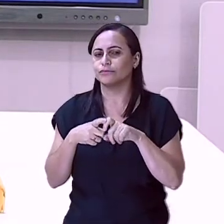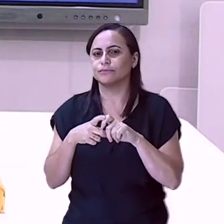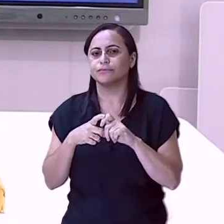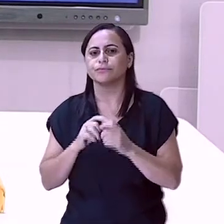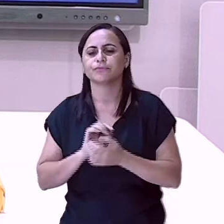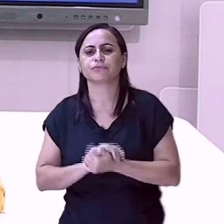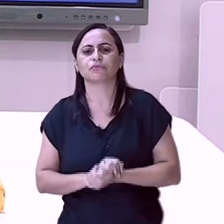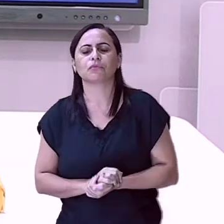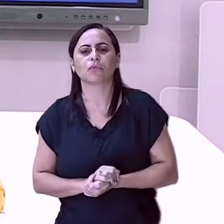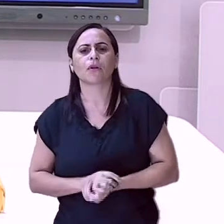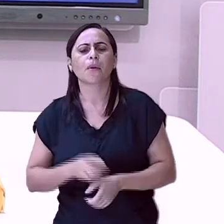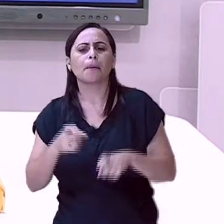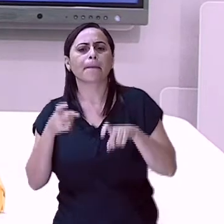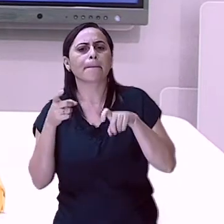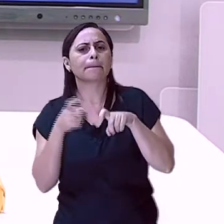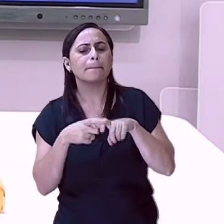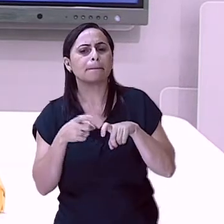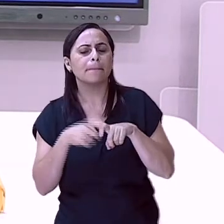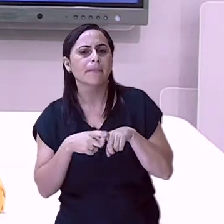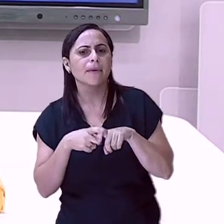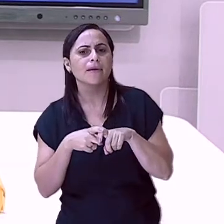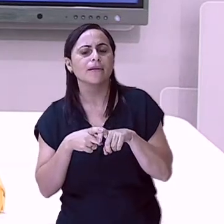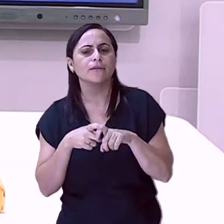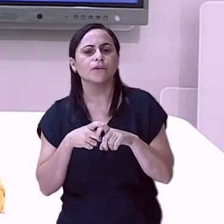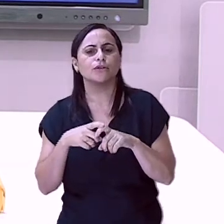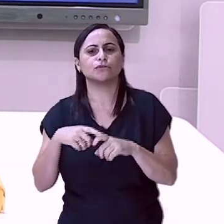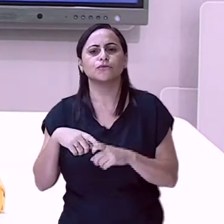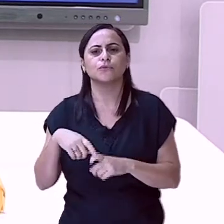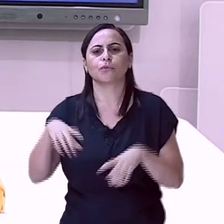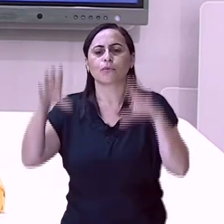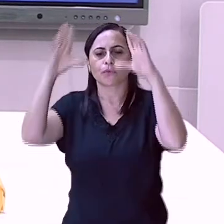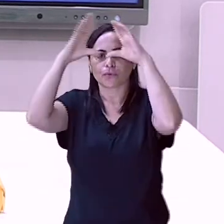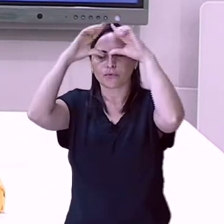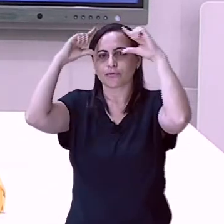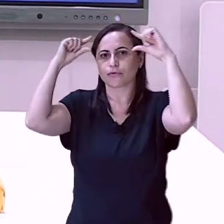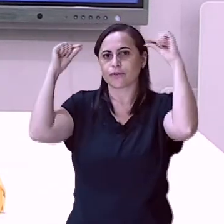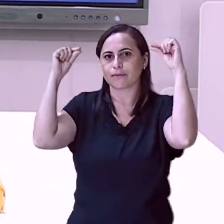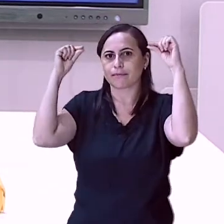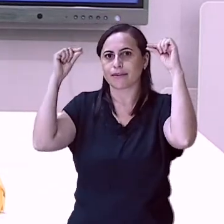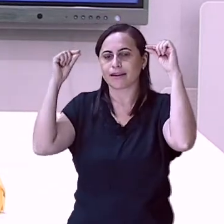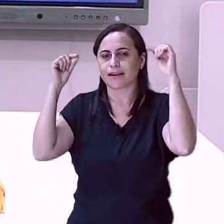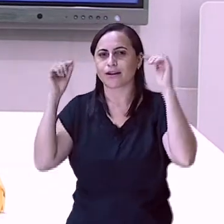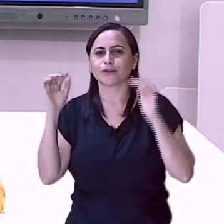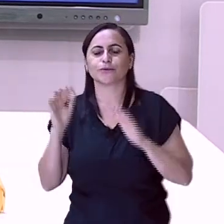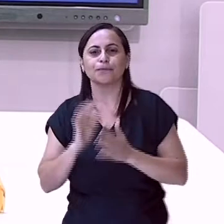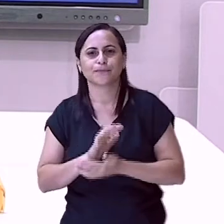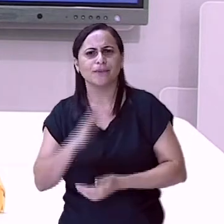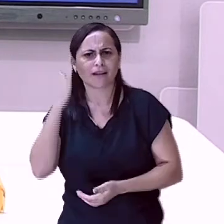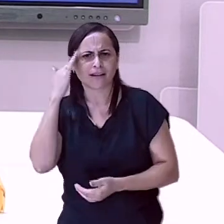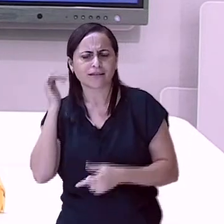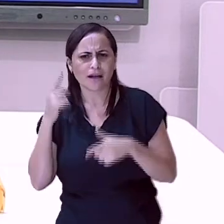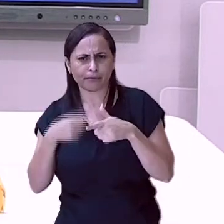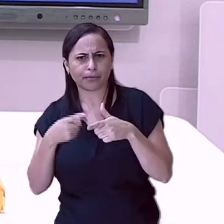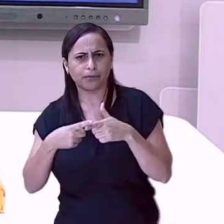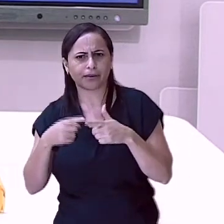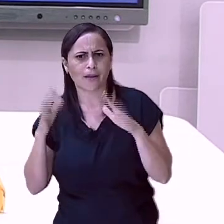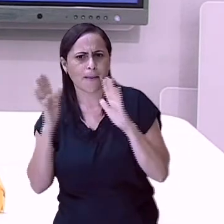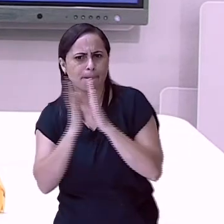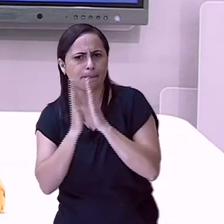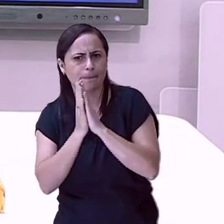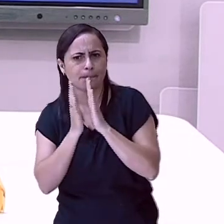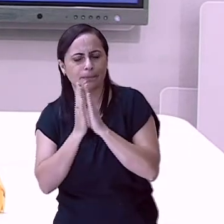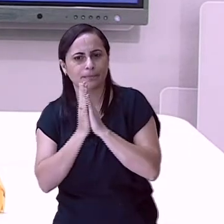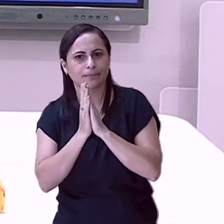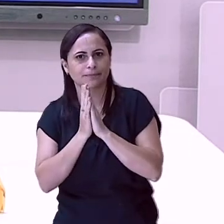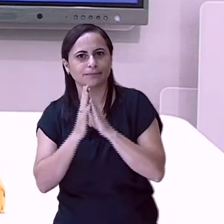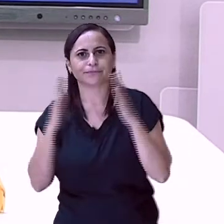enfermeiros. Sabe por quê que eu coloquei essas palminhas? Eu sei que todas as profissões são